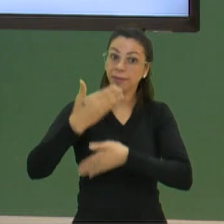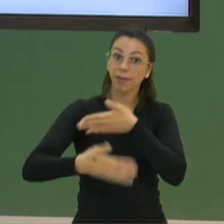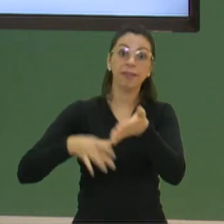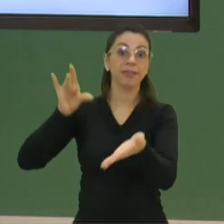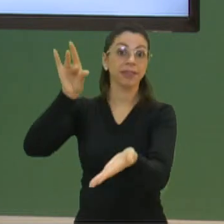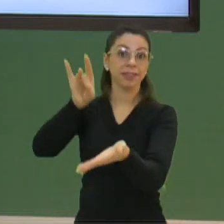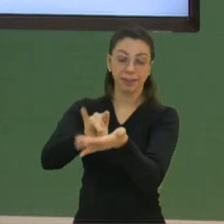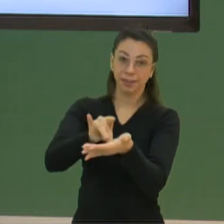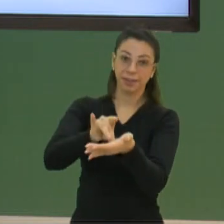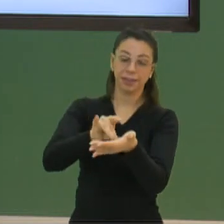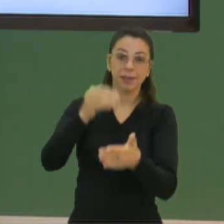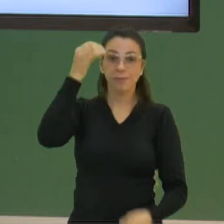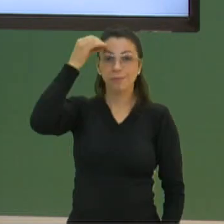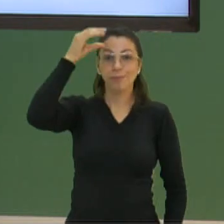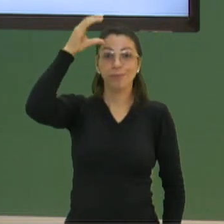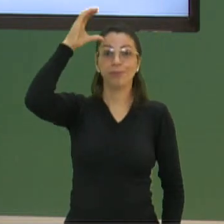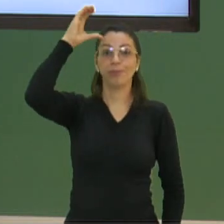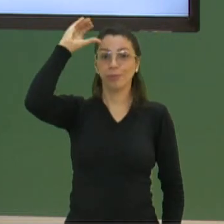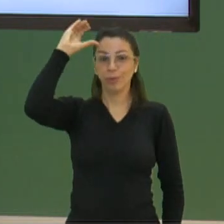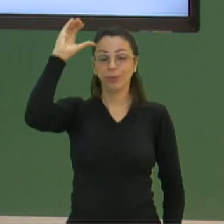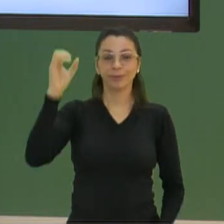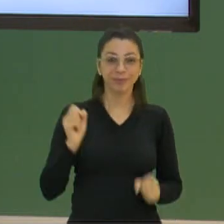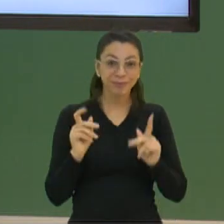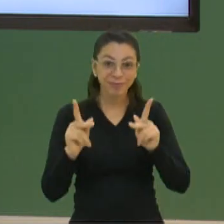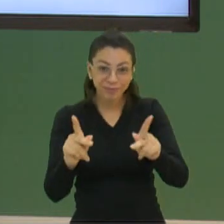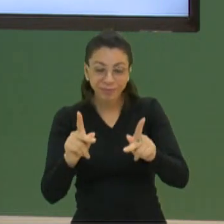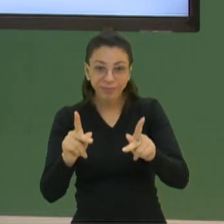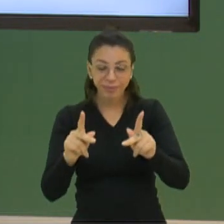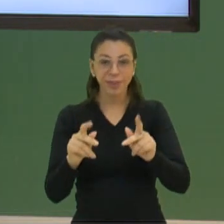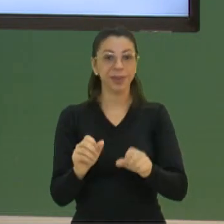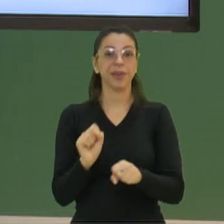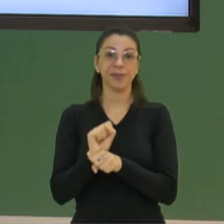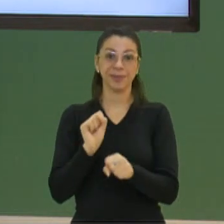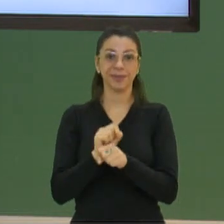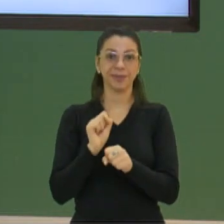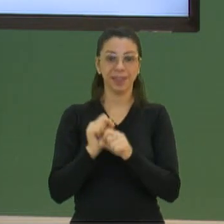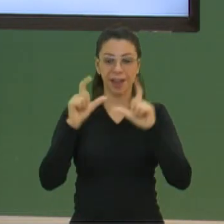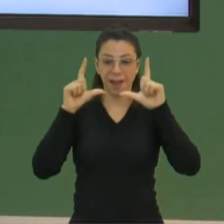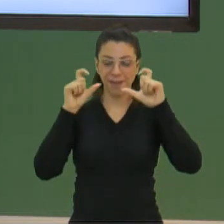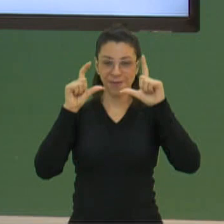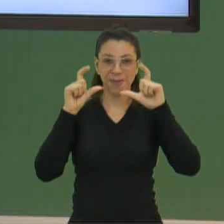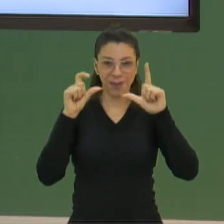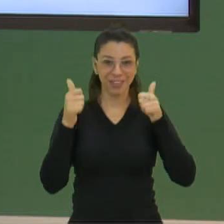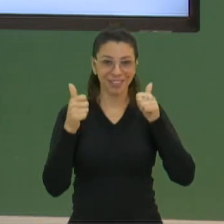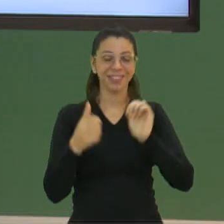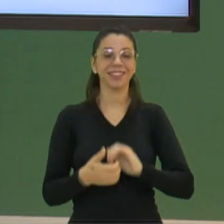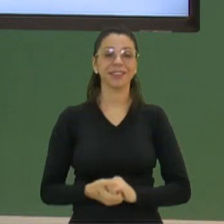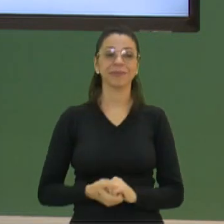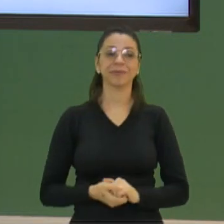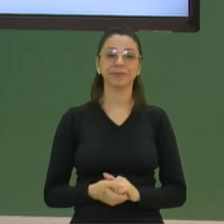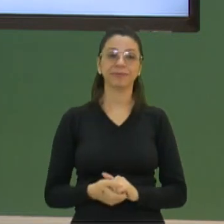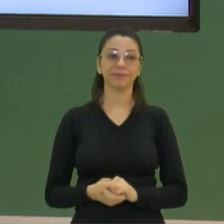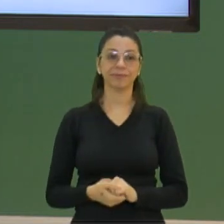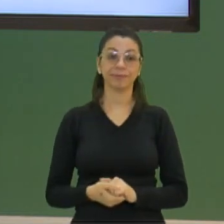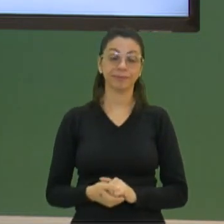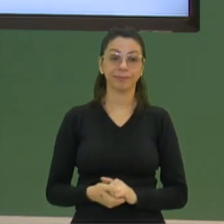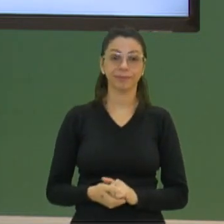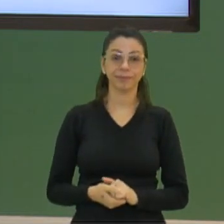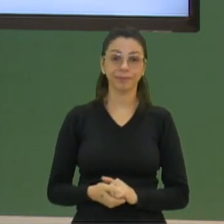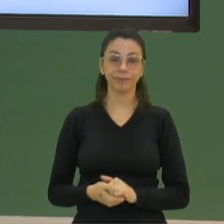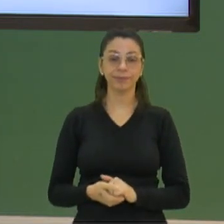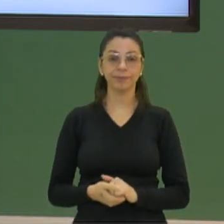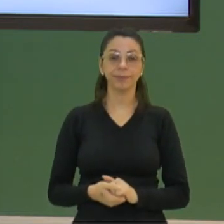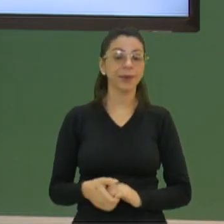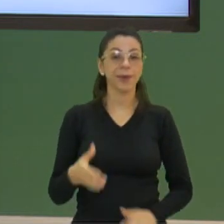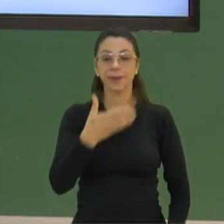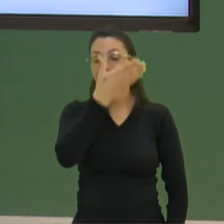conhecimento agora, nesse momento. Ok? Eu vou esperar as fotos com as marcações. Aí, para a gente não